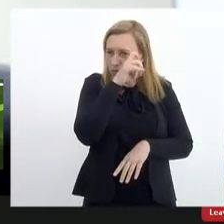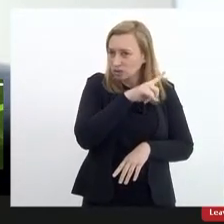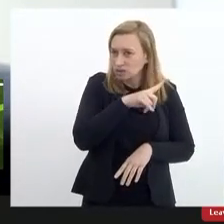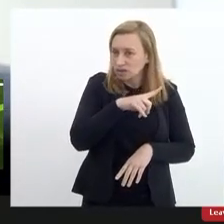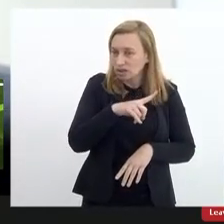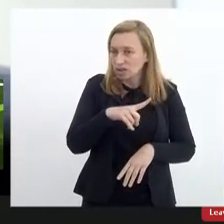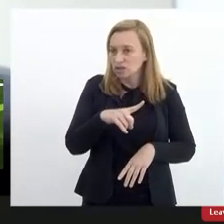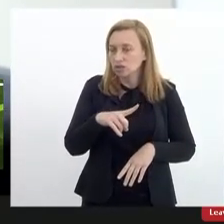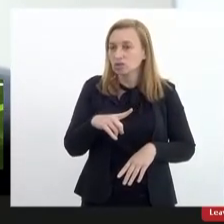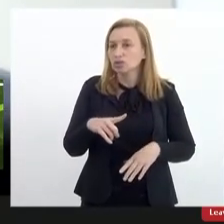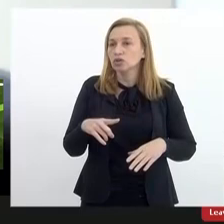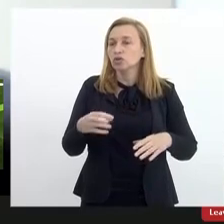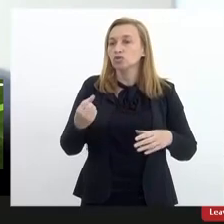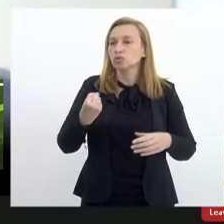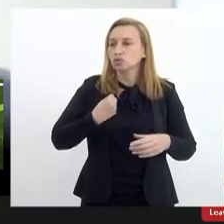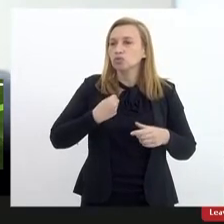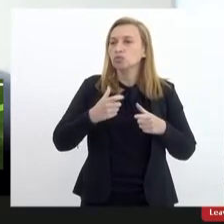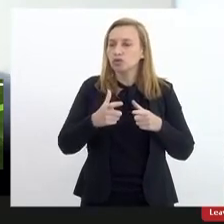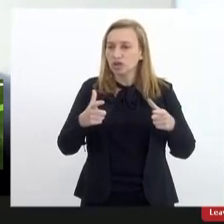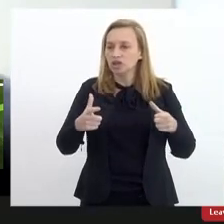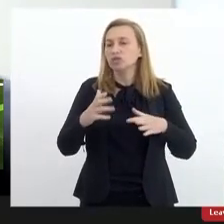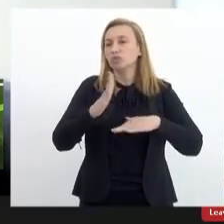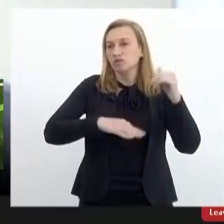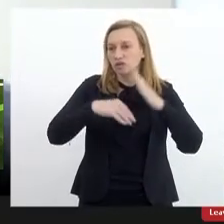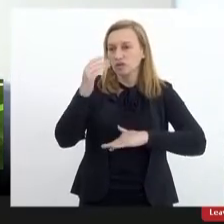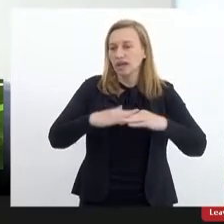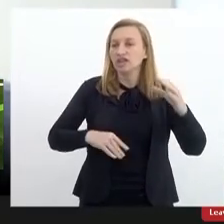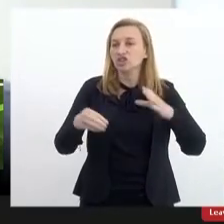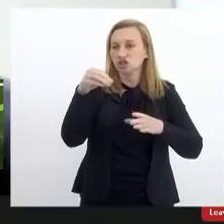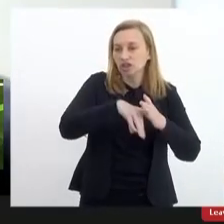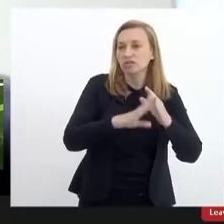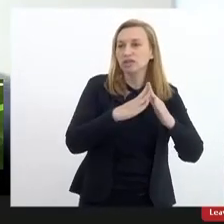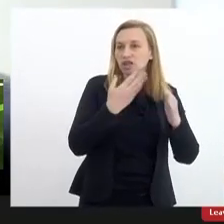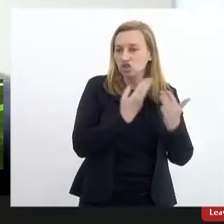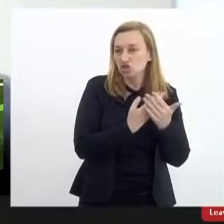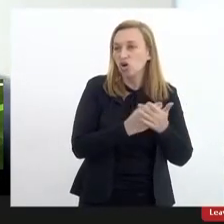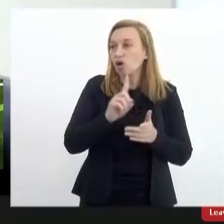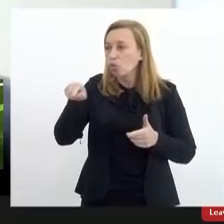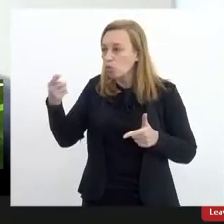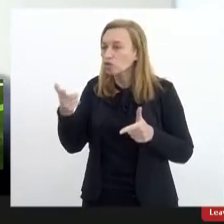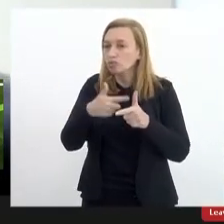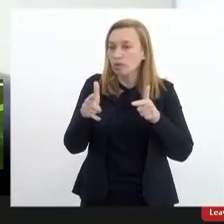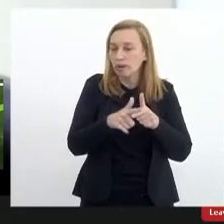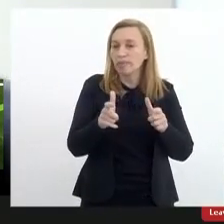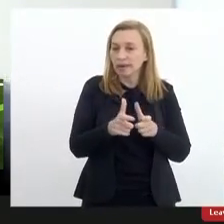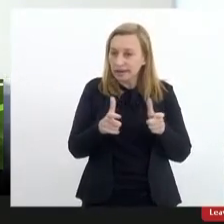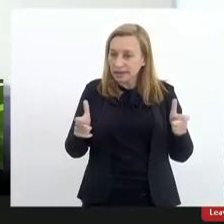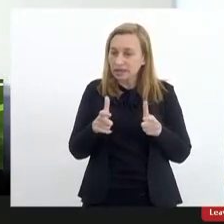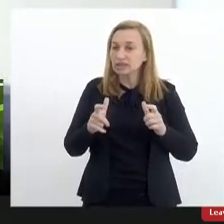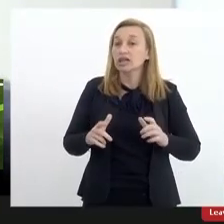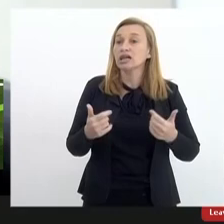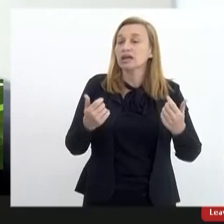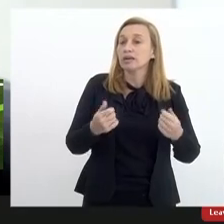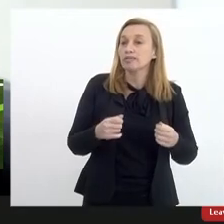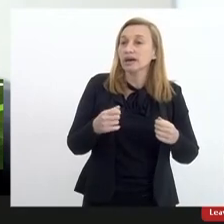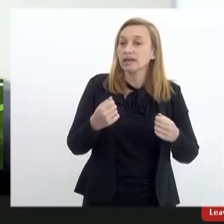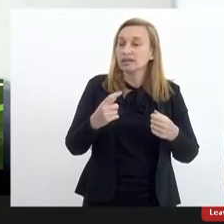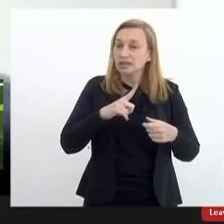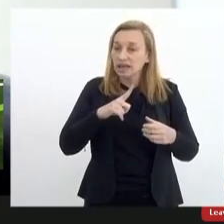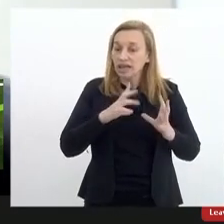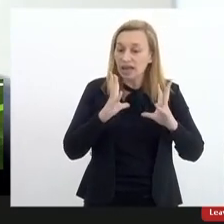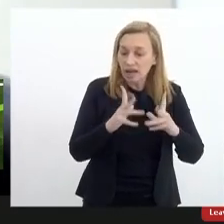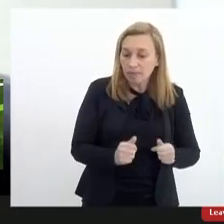o quadro de profissionais das escolas então isso também tem sido um outro problema recorrente para garantir as condições de higienização para garantir